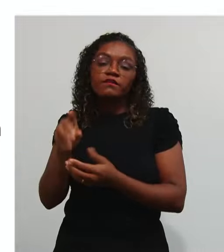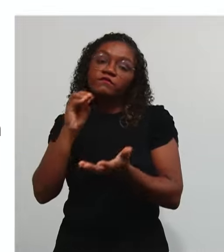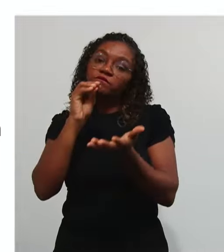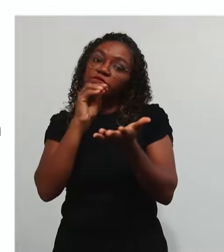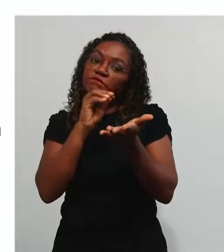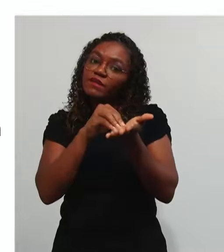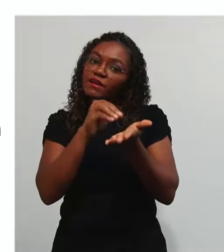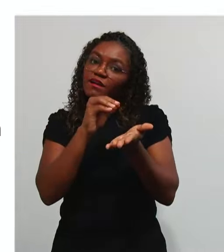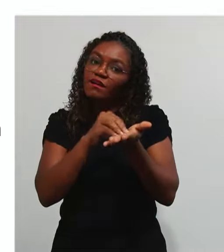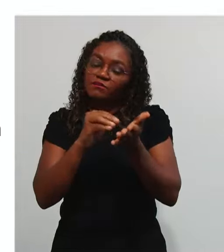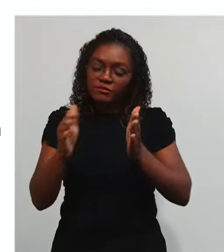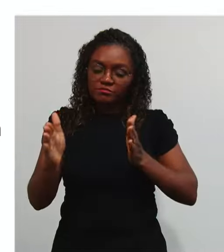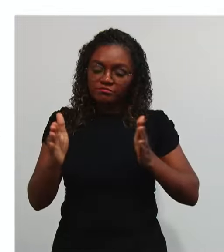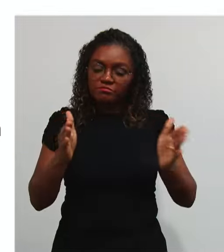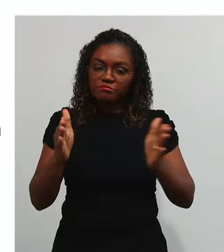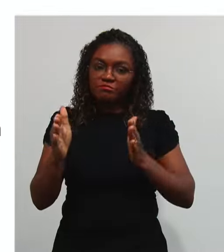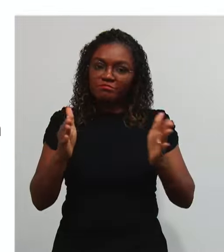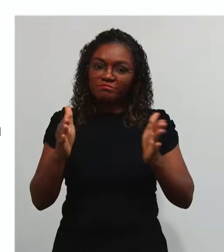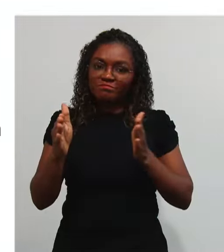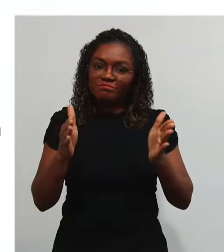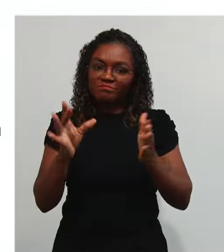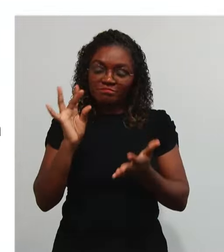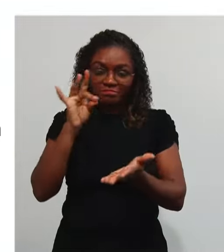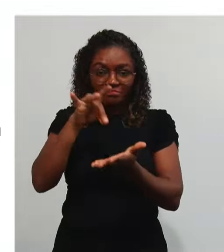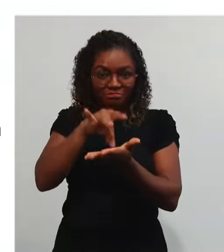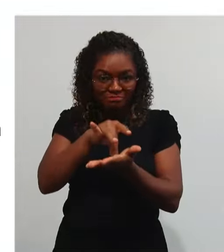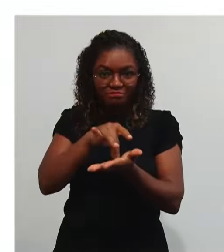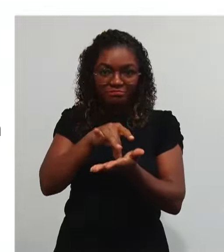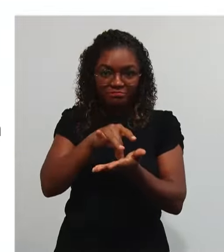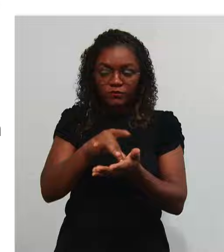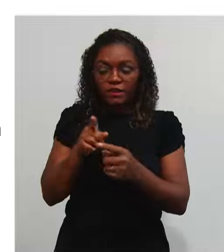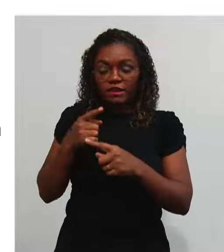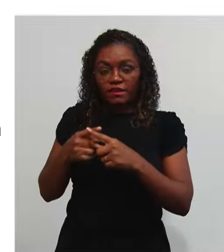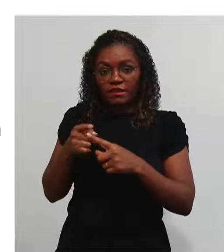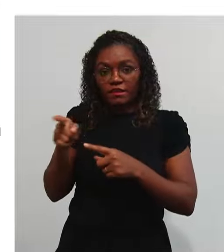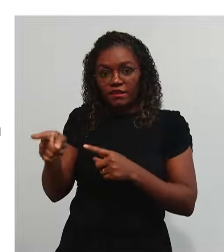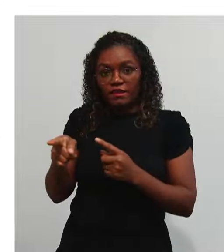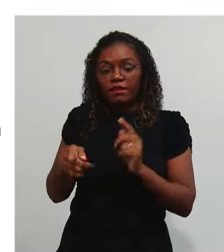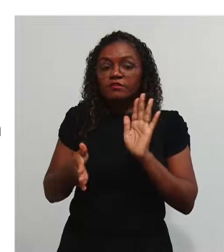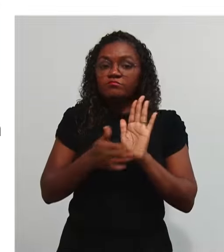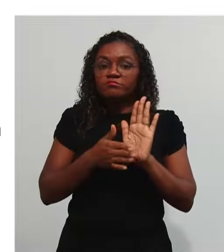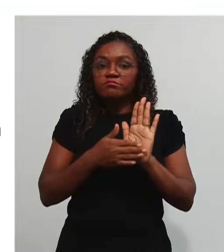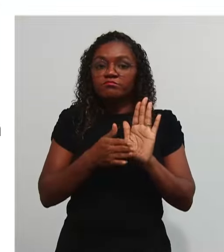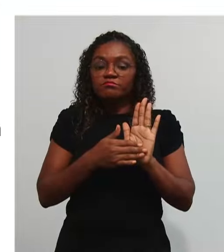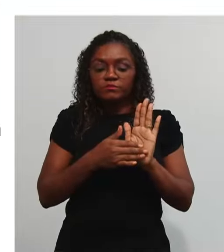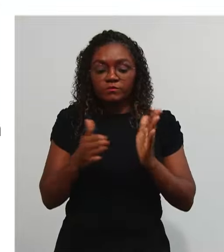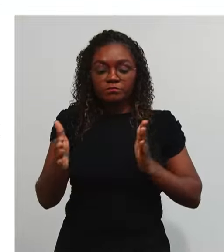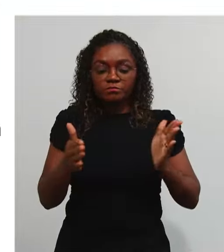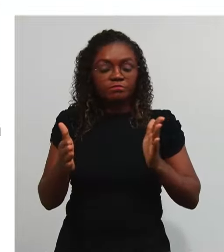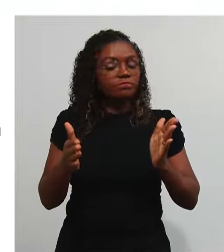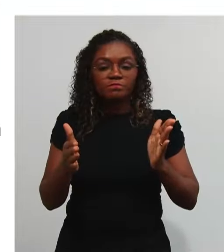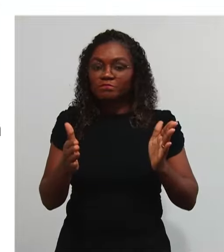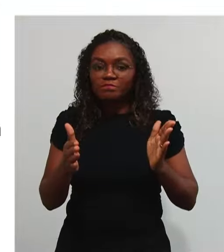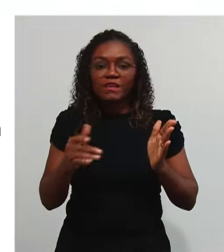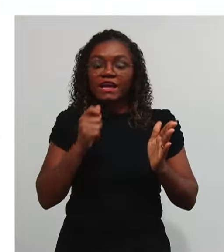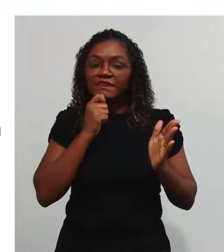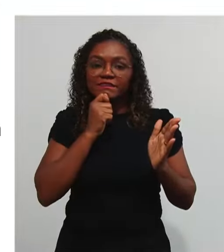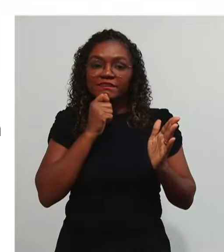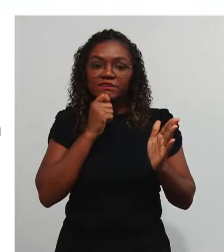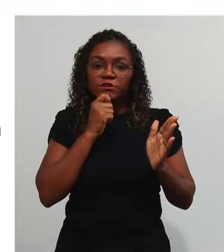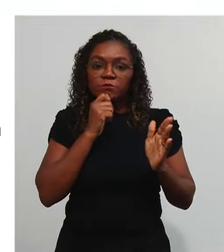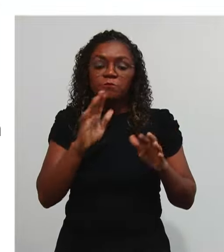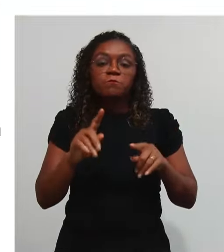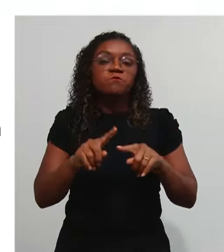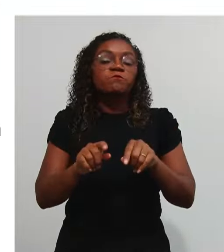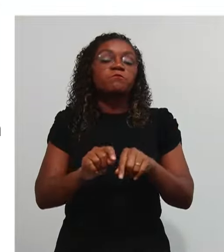O prazo legal Da sua Obrigação De prestar Contas Não prestou Contas Nós vamos